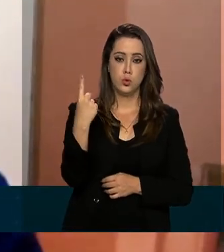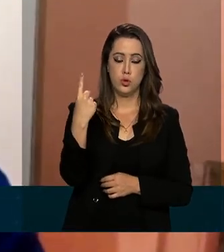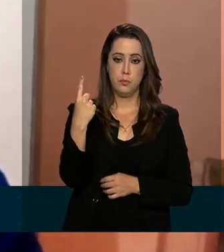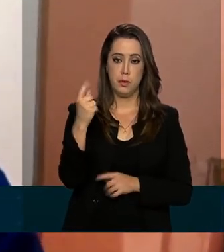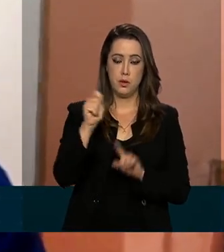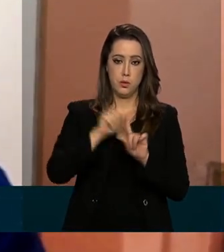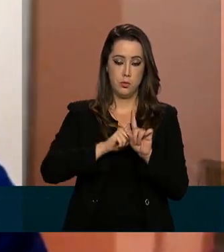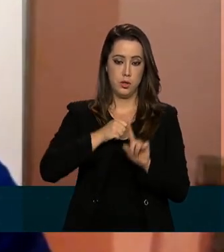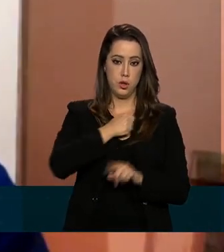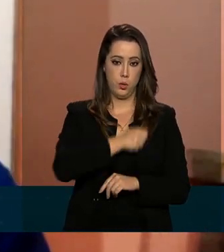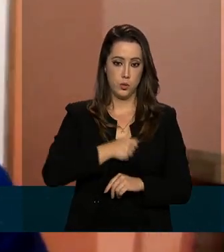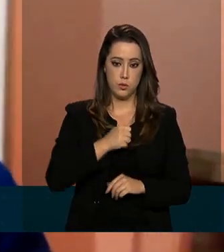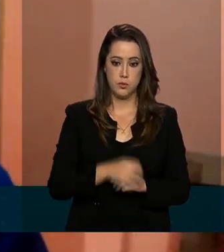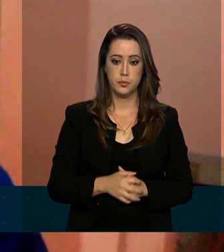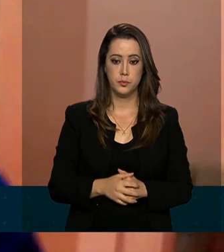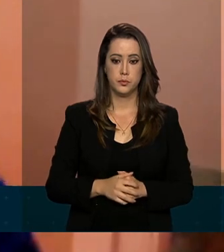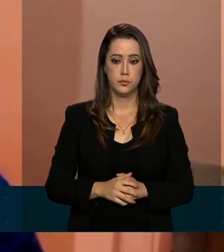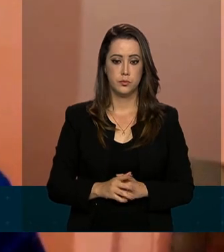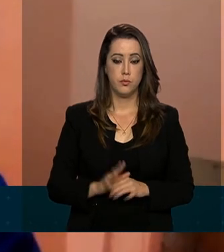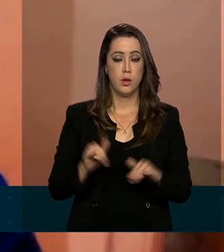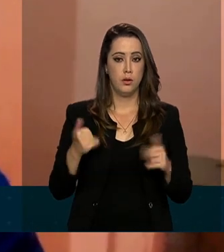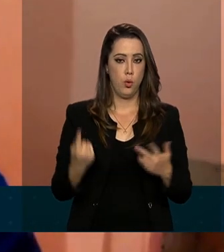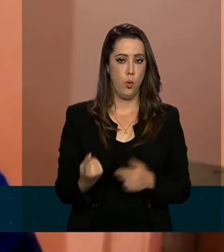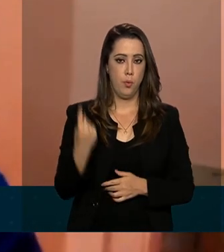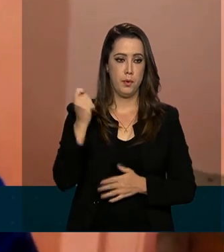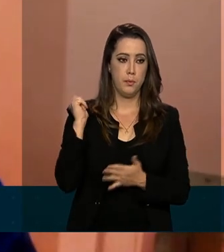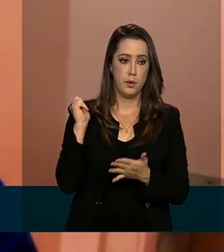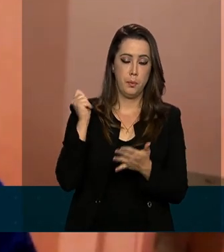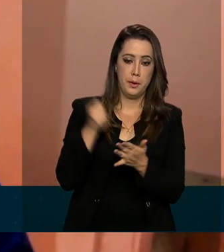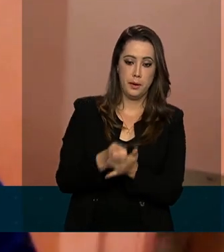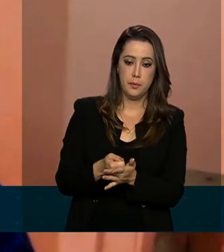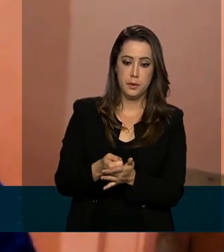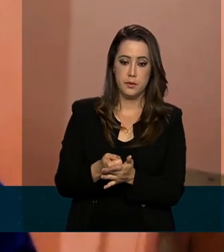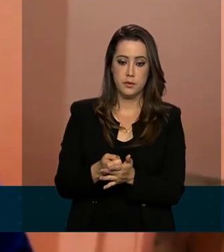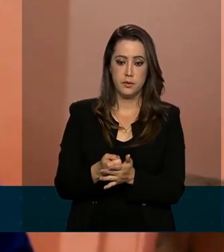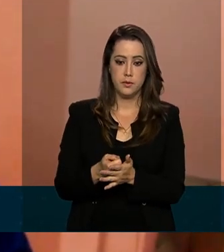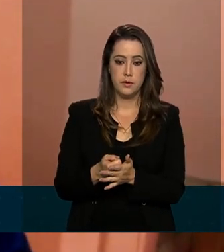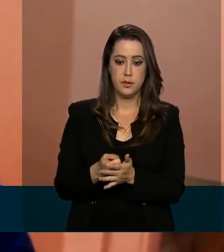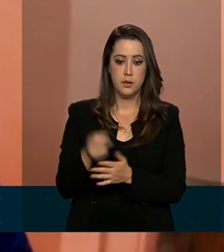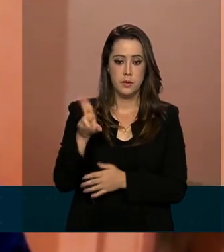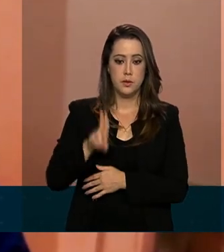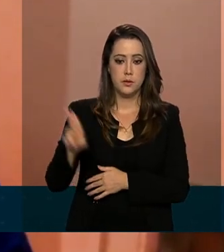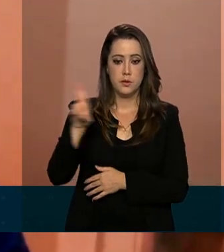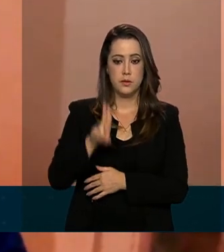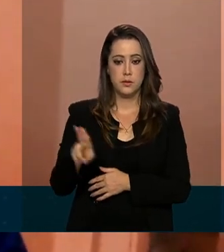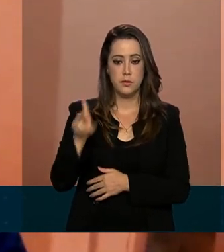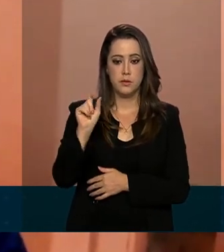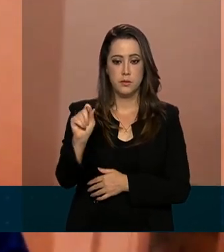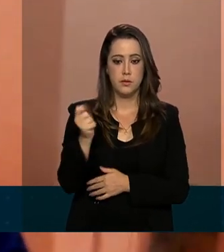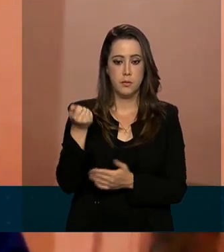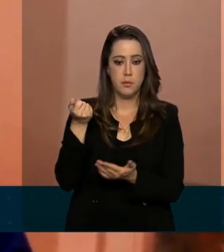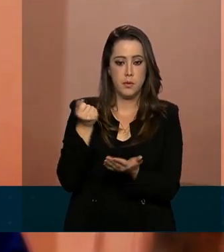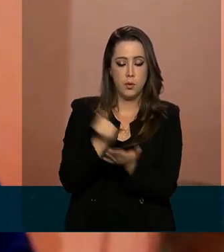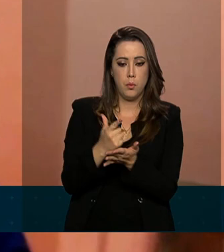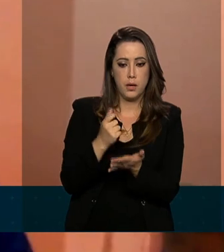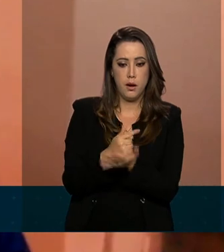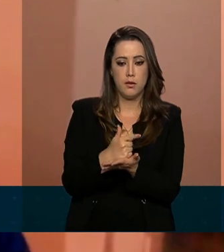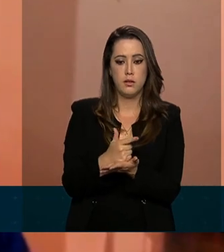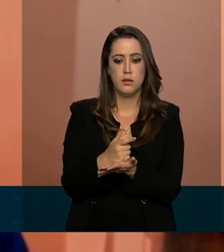agosto. Com a primeira parcela eu utilizei para comprar